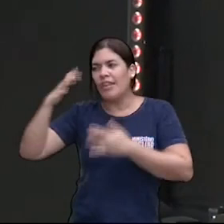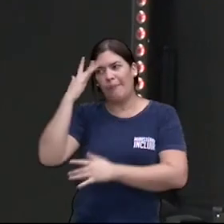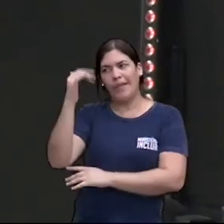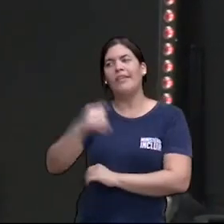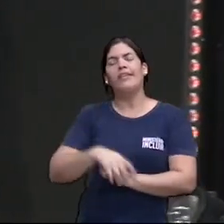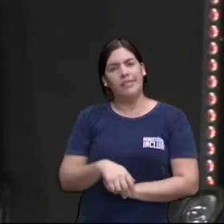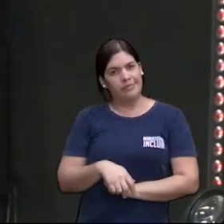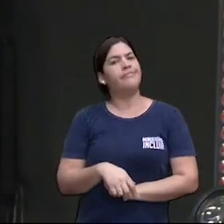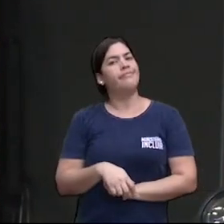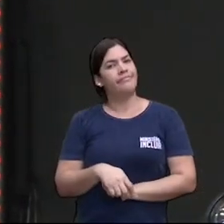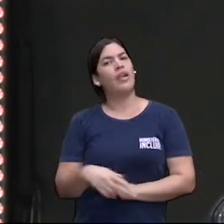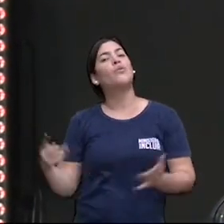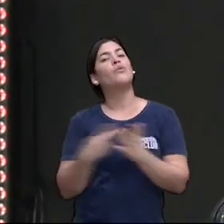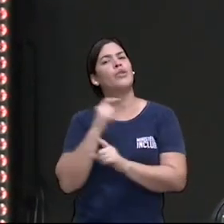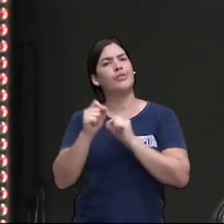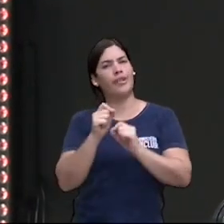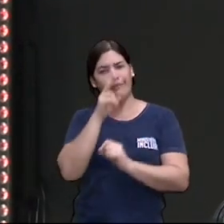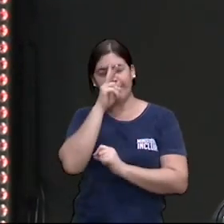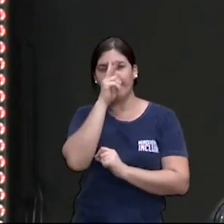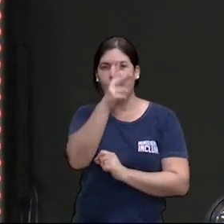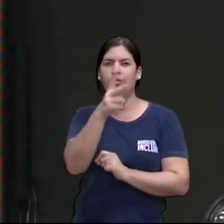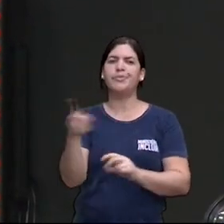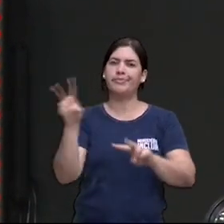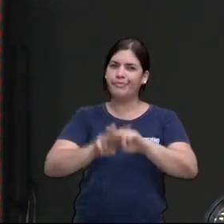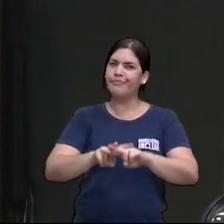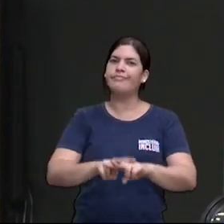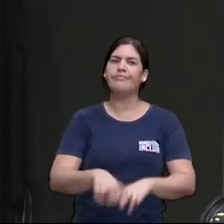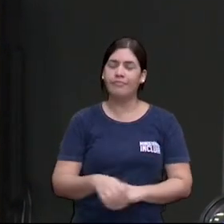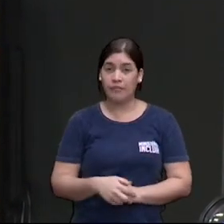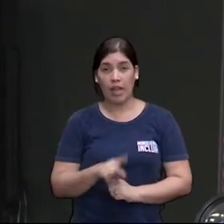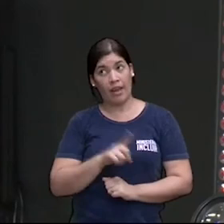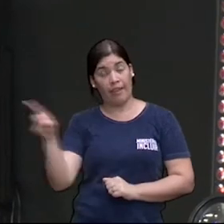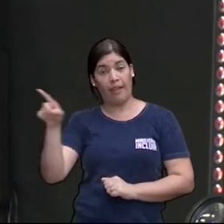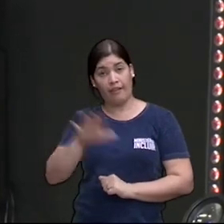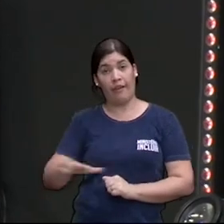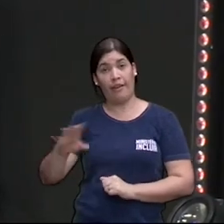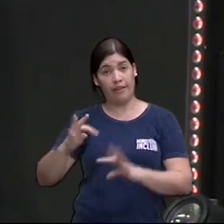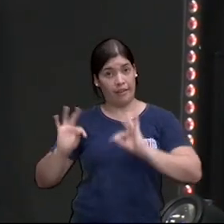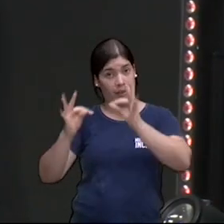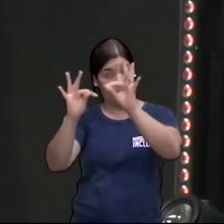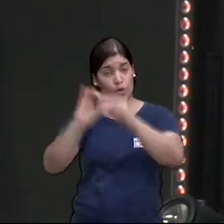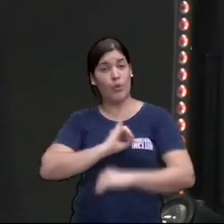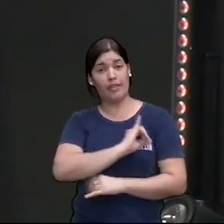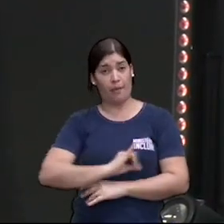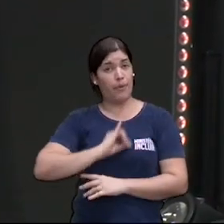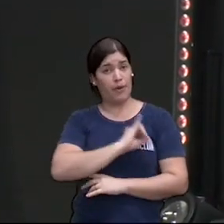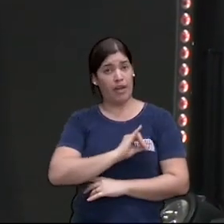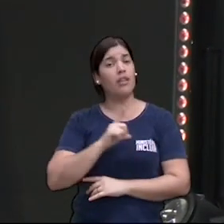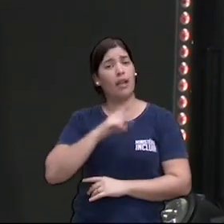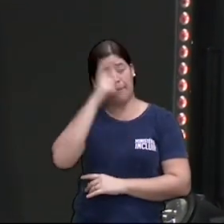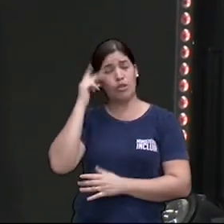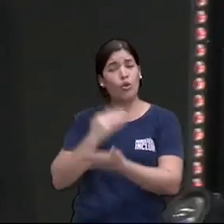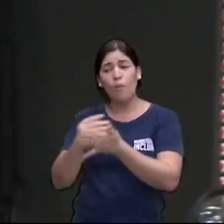isso vira uma fortaleza, lá na nossa comunidade terapêutica, tem um monte de gente lá que começou com a bebida,